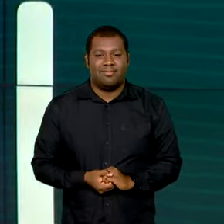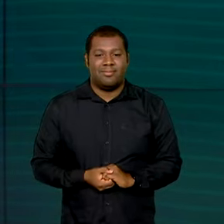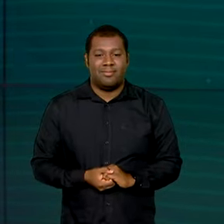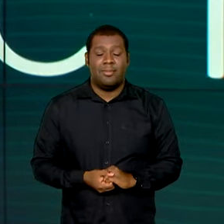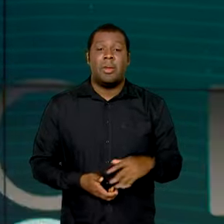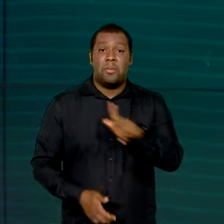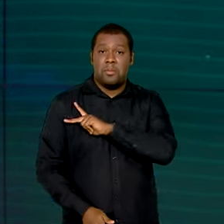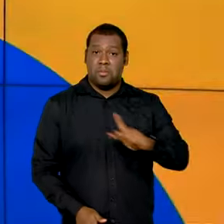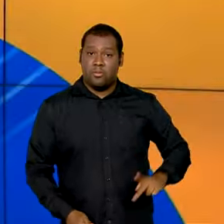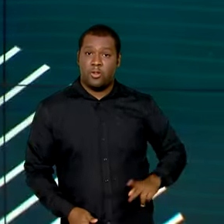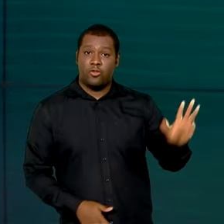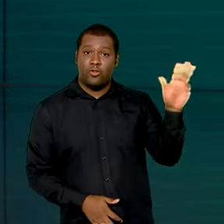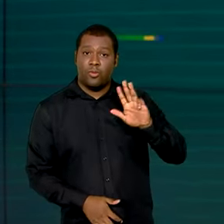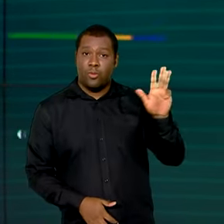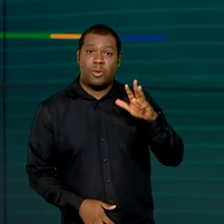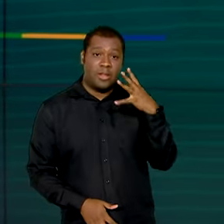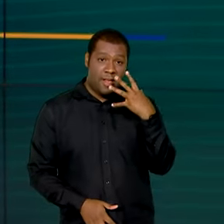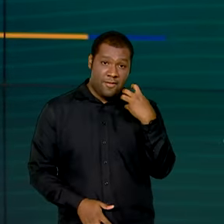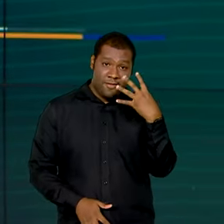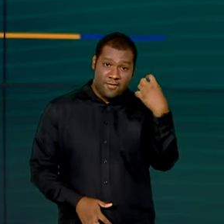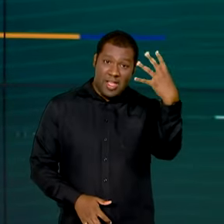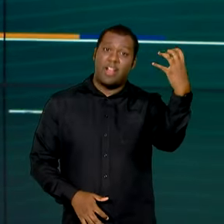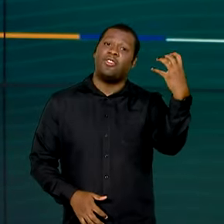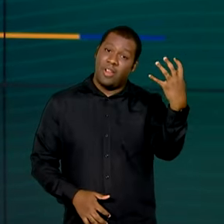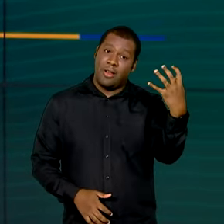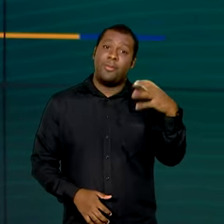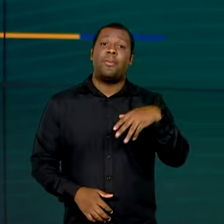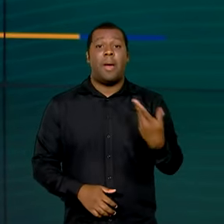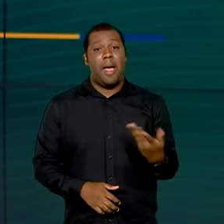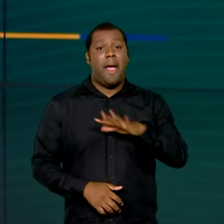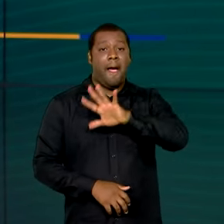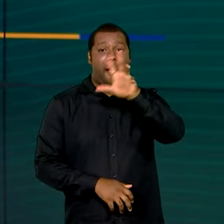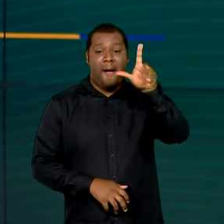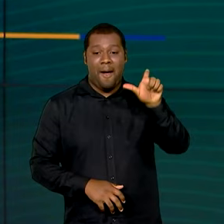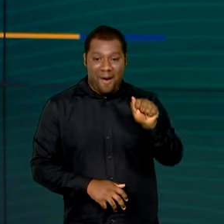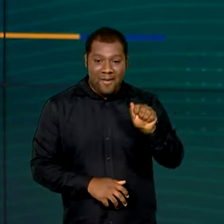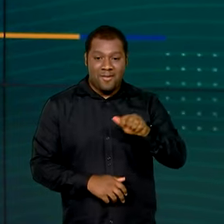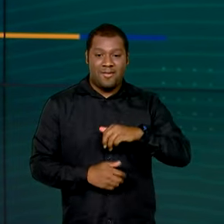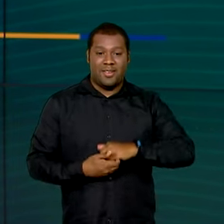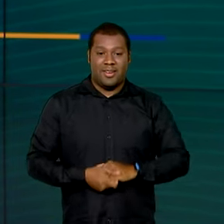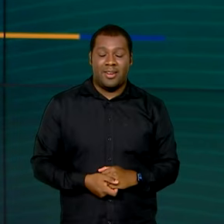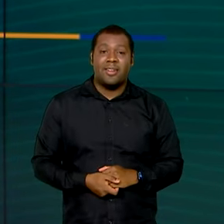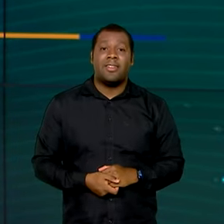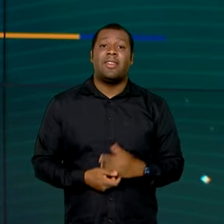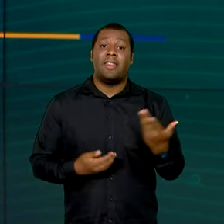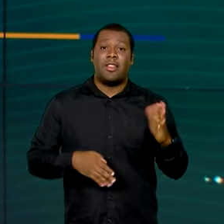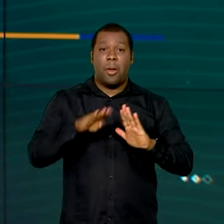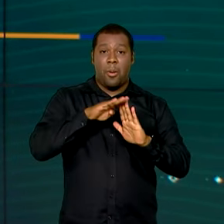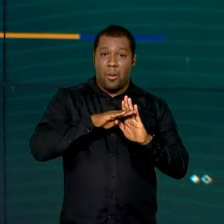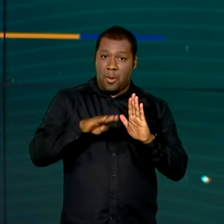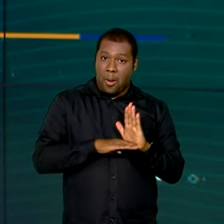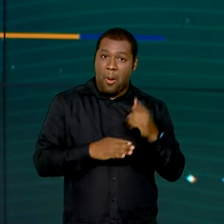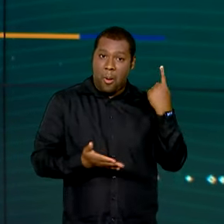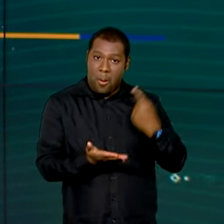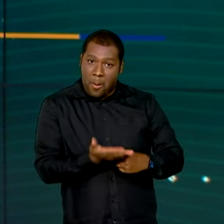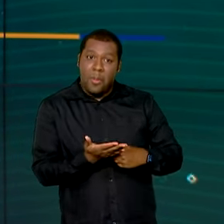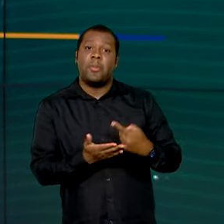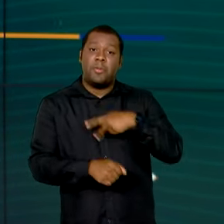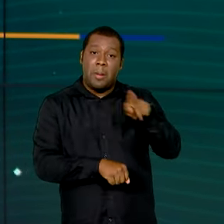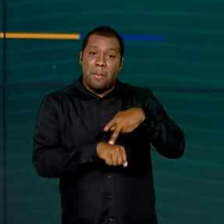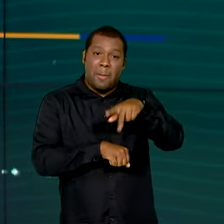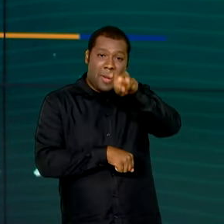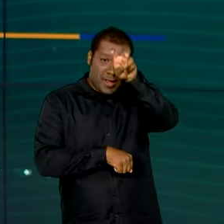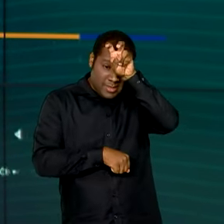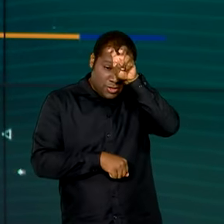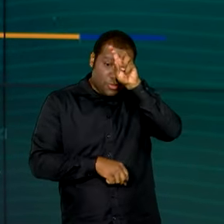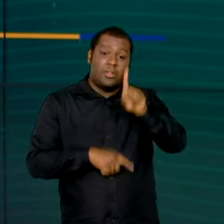O presidente Lula embarcou hoje para uma viagem ao continente africano. Na agenda estão compromissos no Egito e na